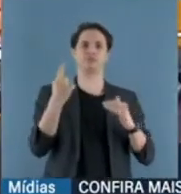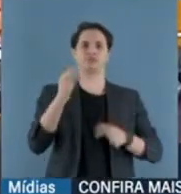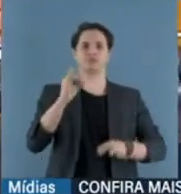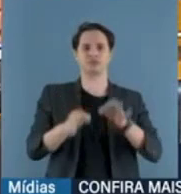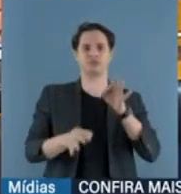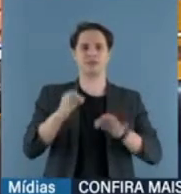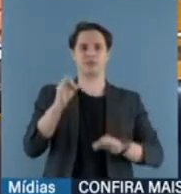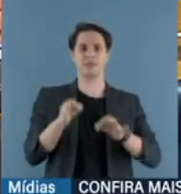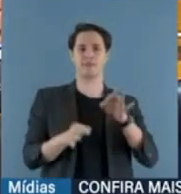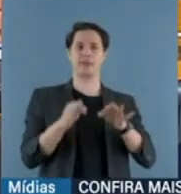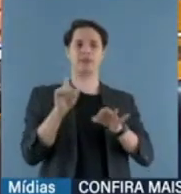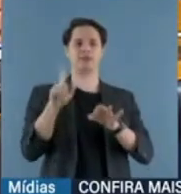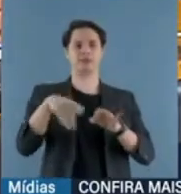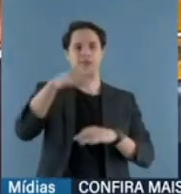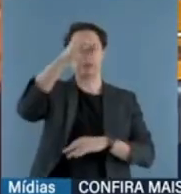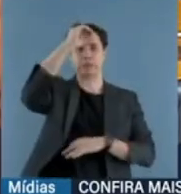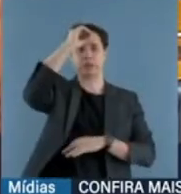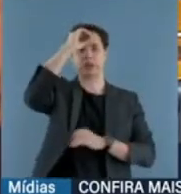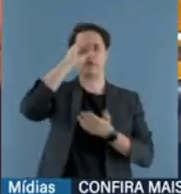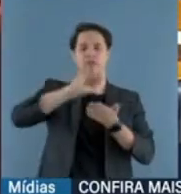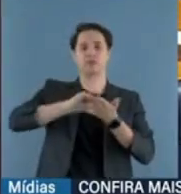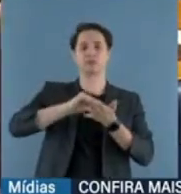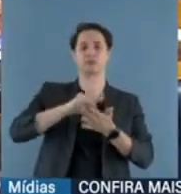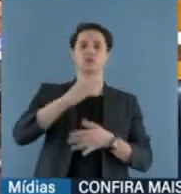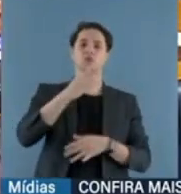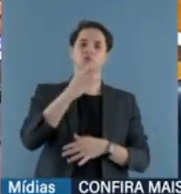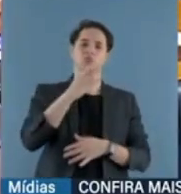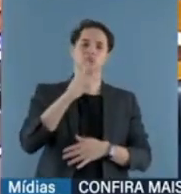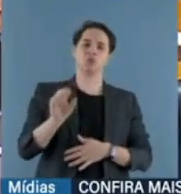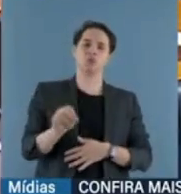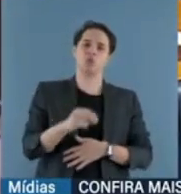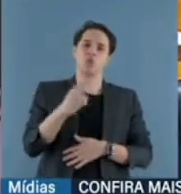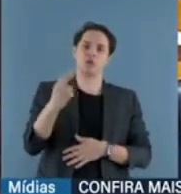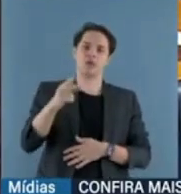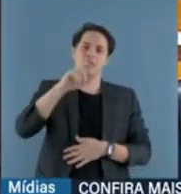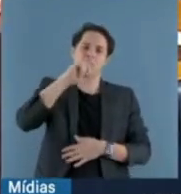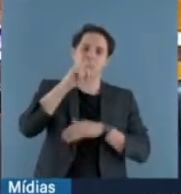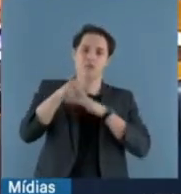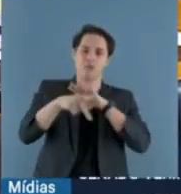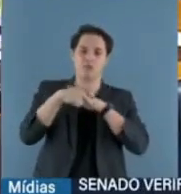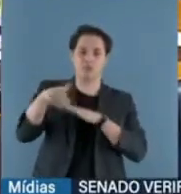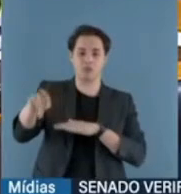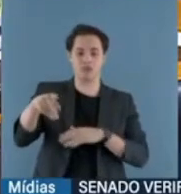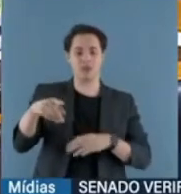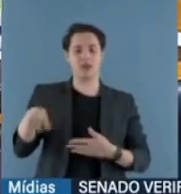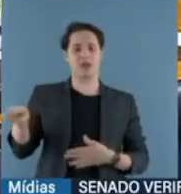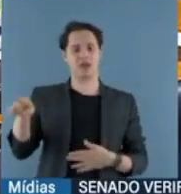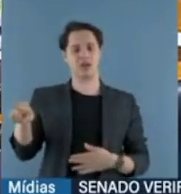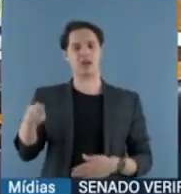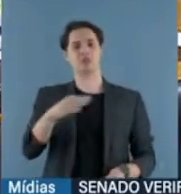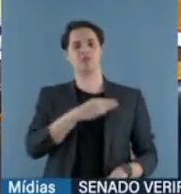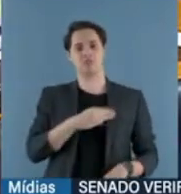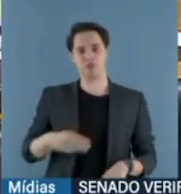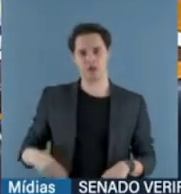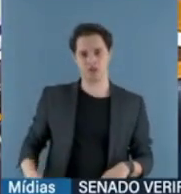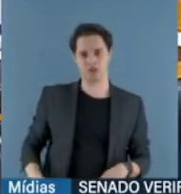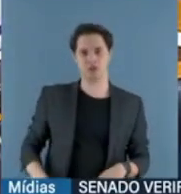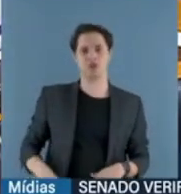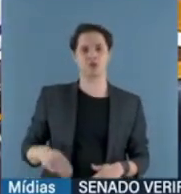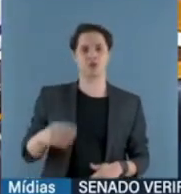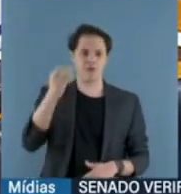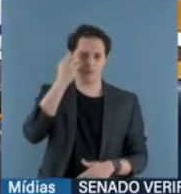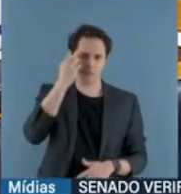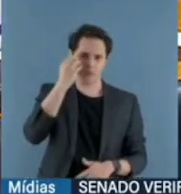pode ser ignorância, falta de conhecimento ou inveja do ministro Flávio Dino. E aqui, se for a primeira